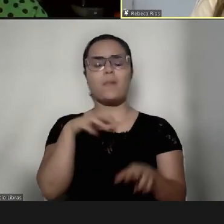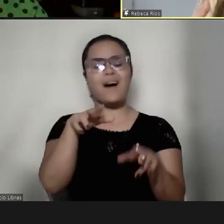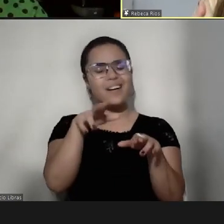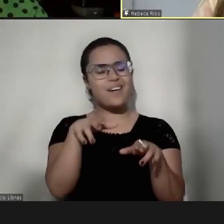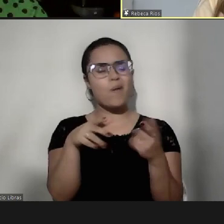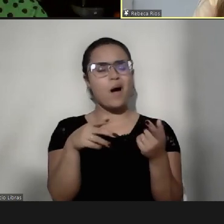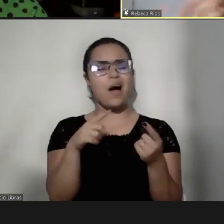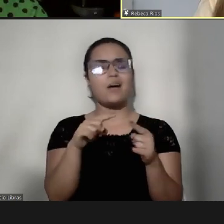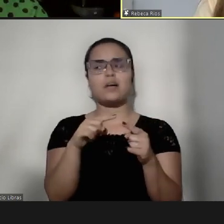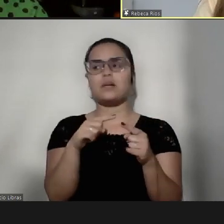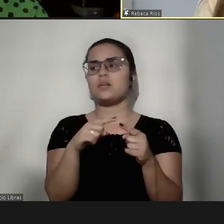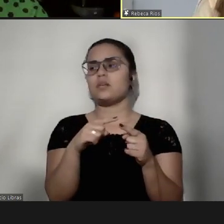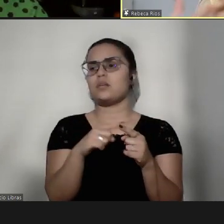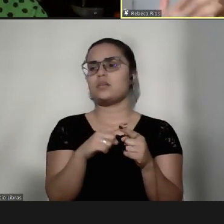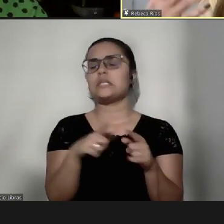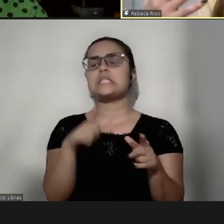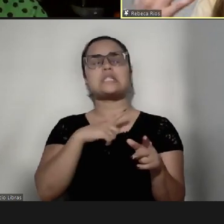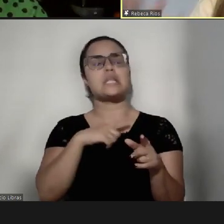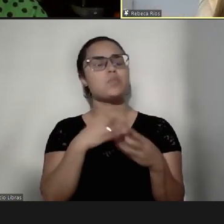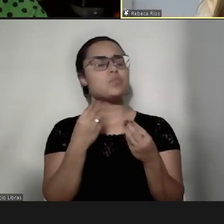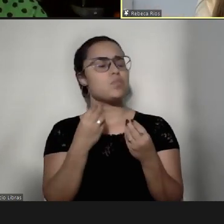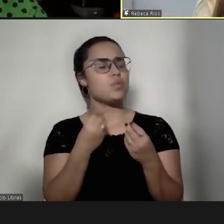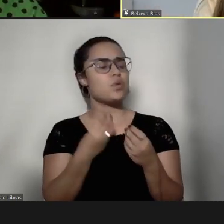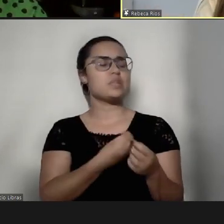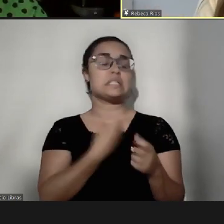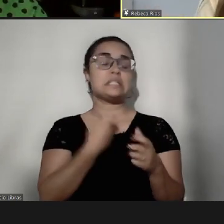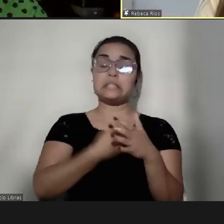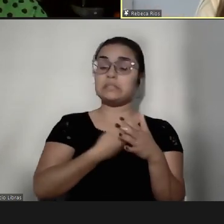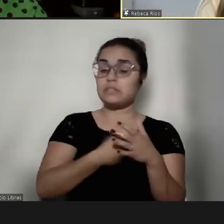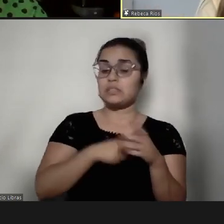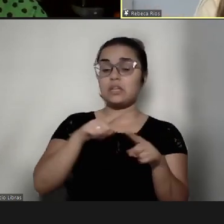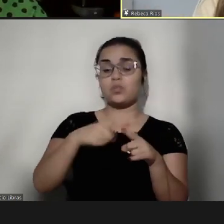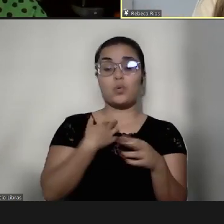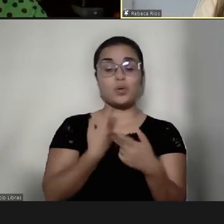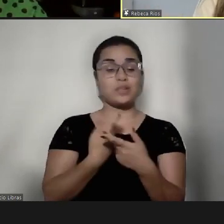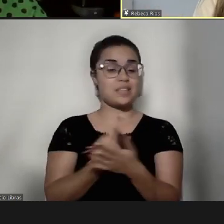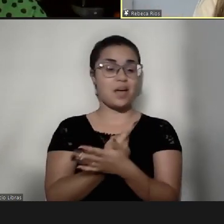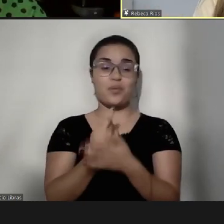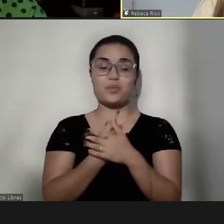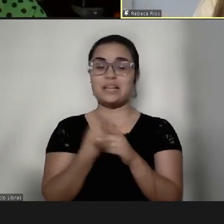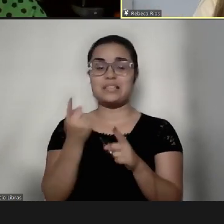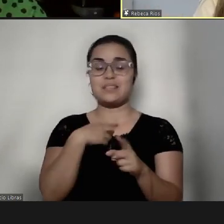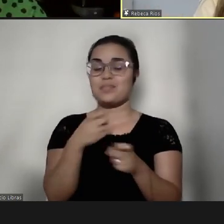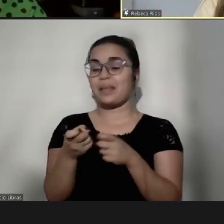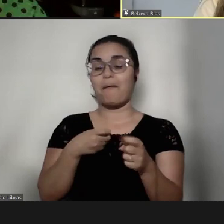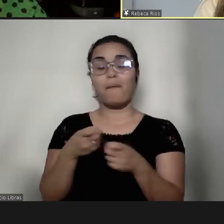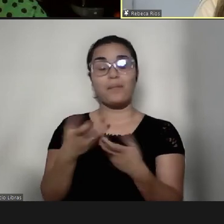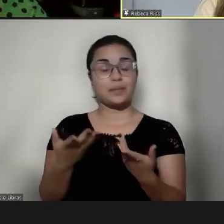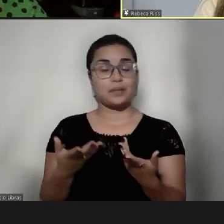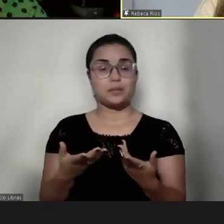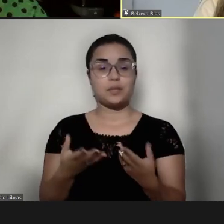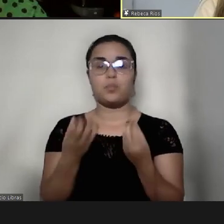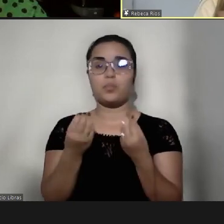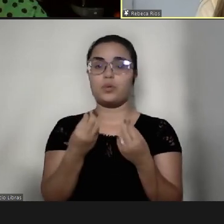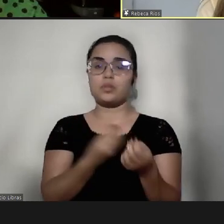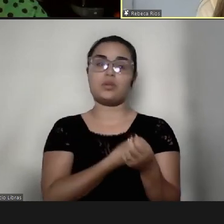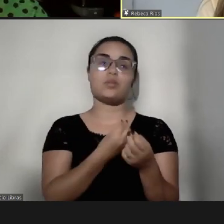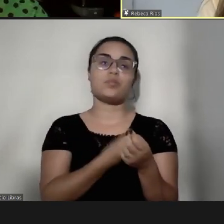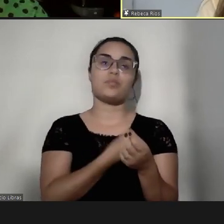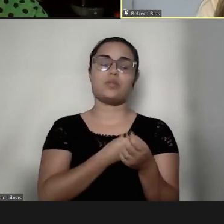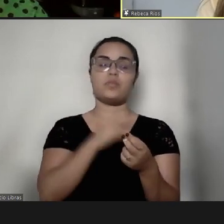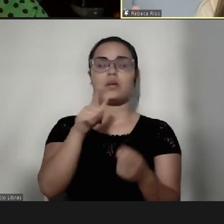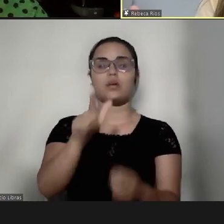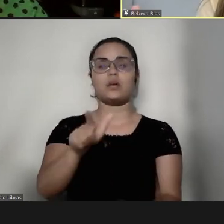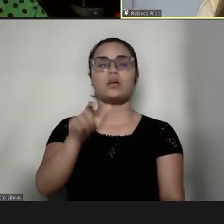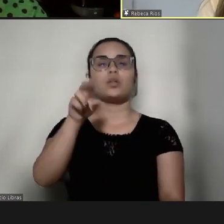todos temos que lidar com muitos imprevistos, eu falo que muitos passam pelo luto do